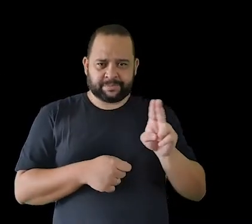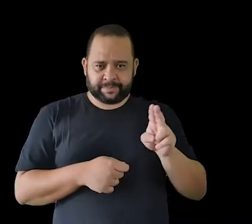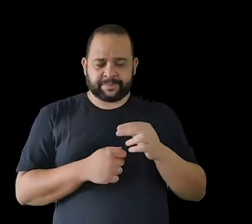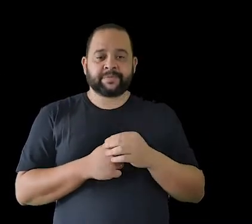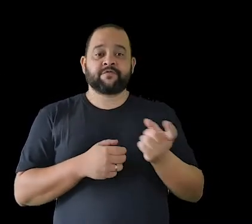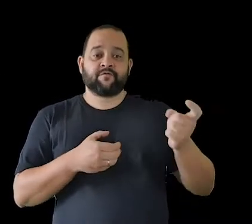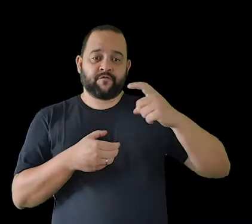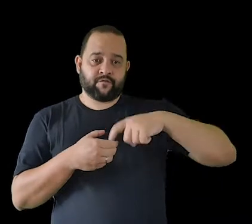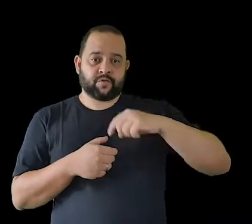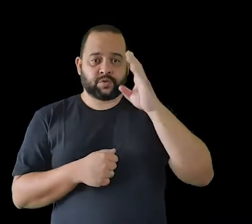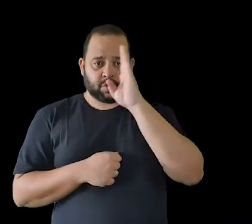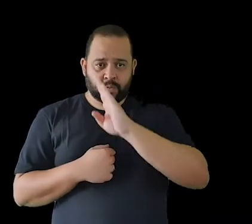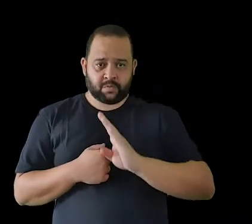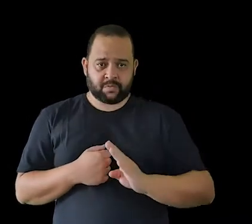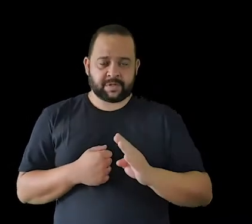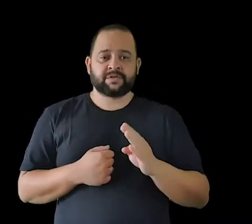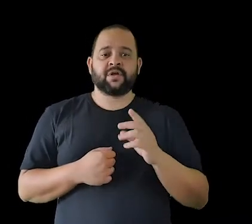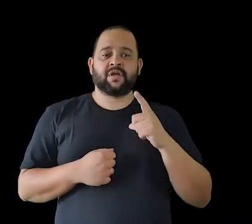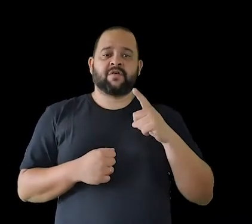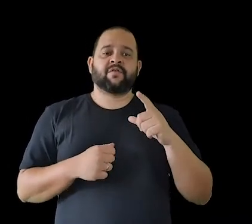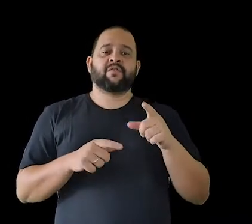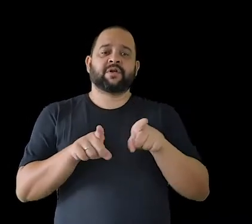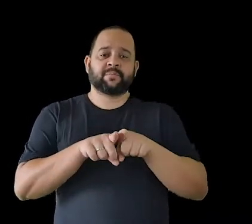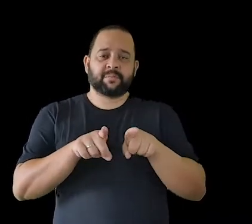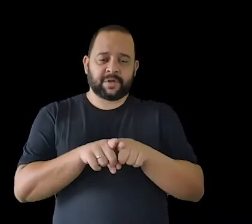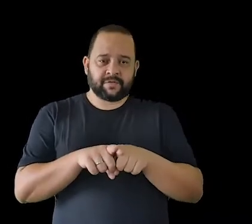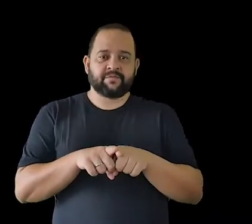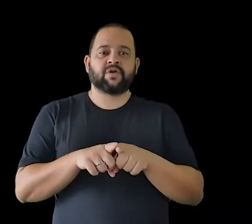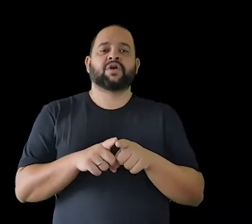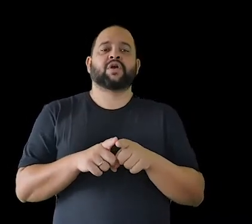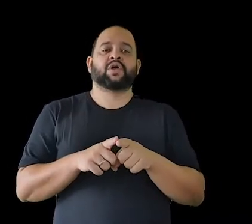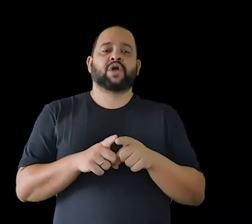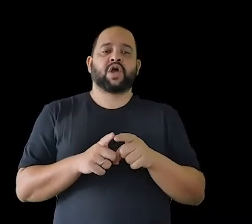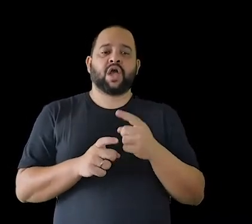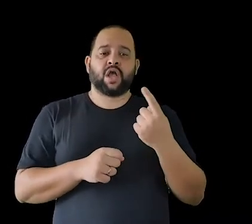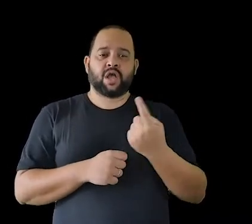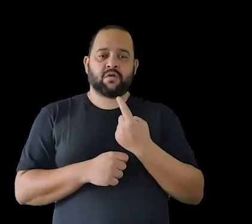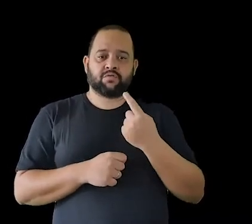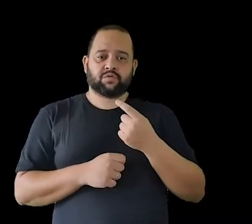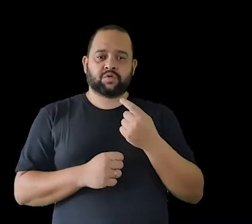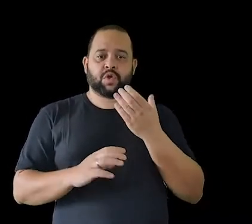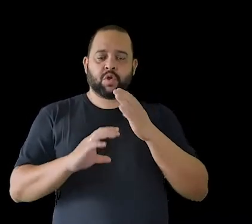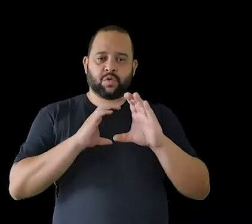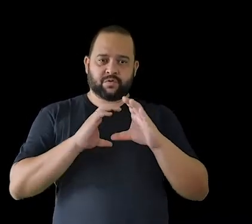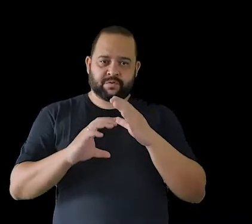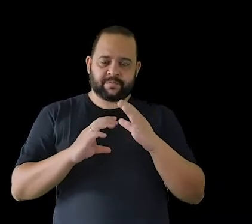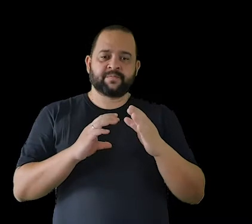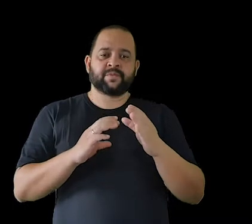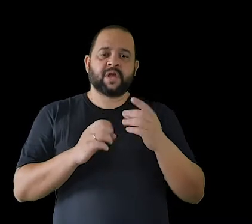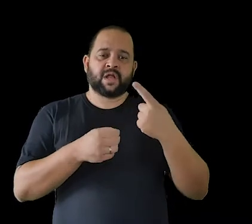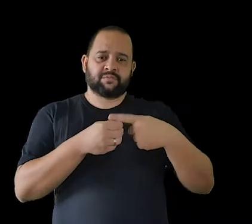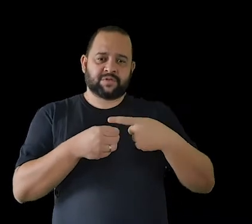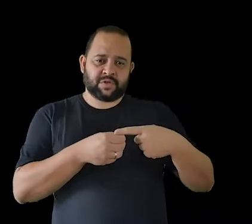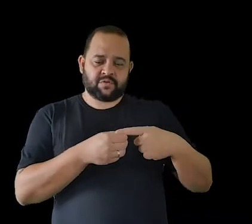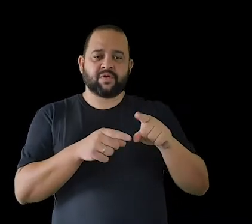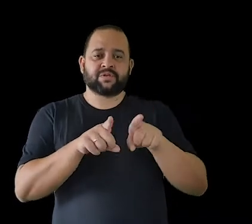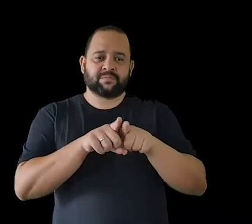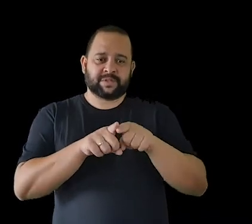o Brasil, ela foi solista com a Ortespe, em diversos concertos, no Festival de Invernos de Campos do Jordão, e na Sala São Paulo.